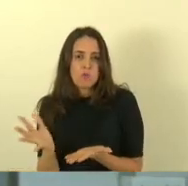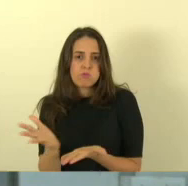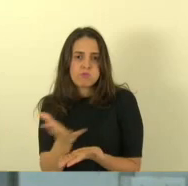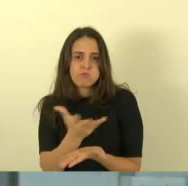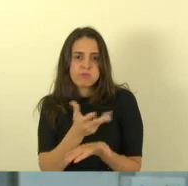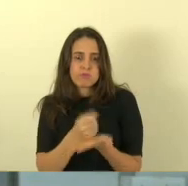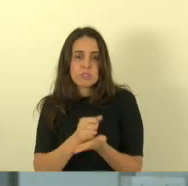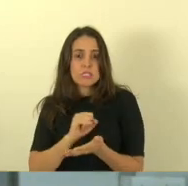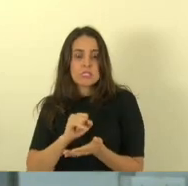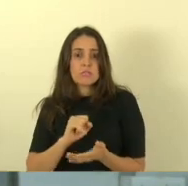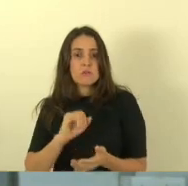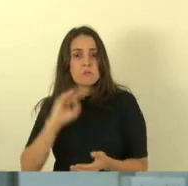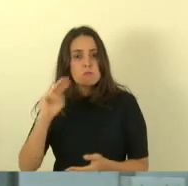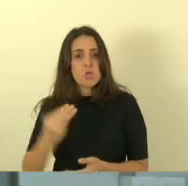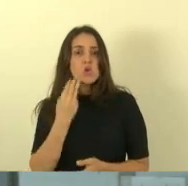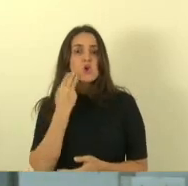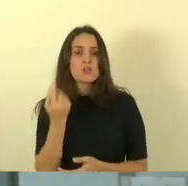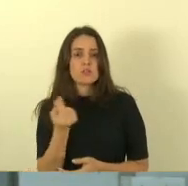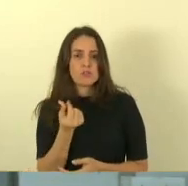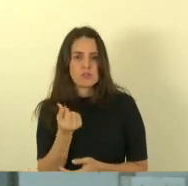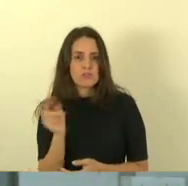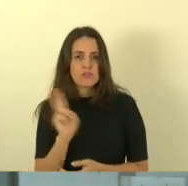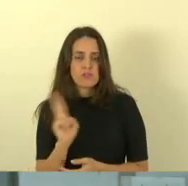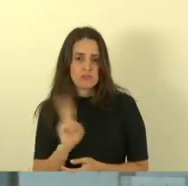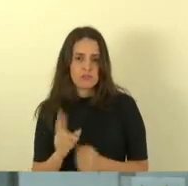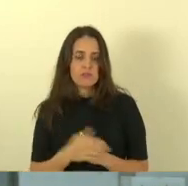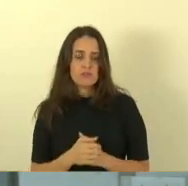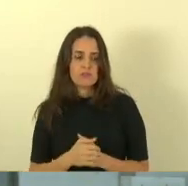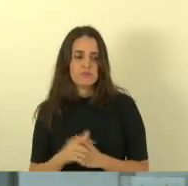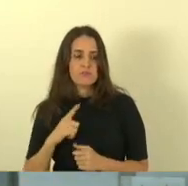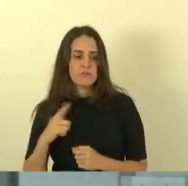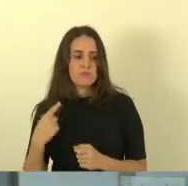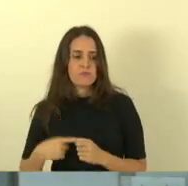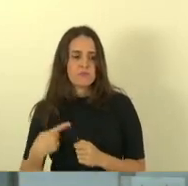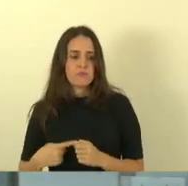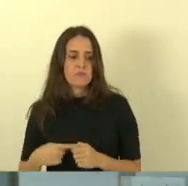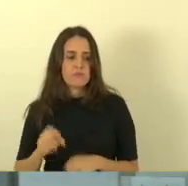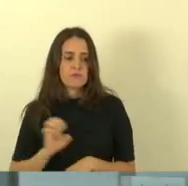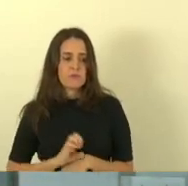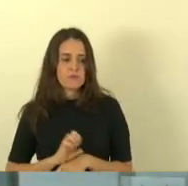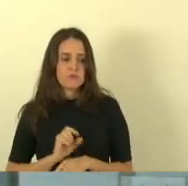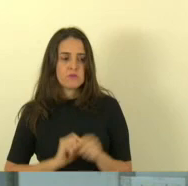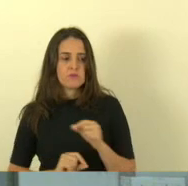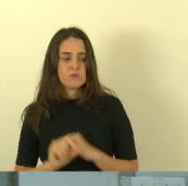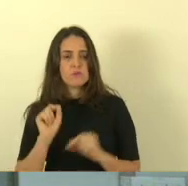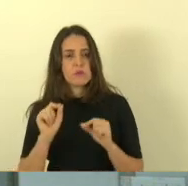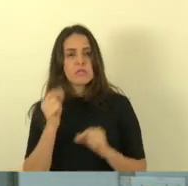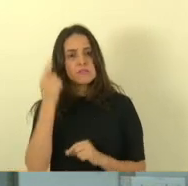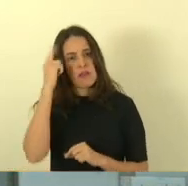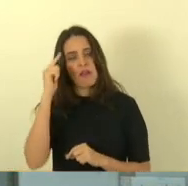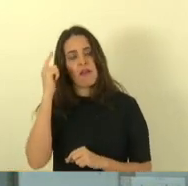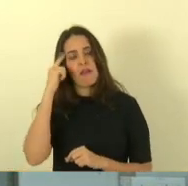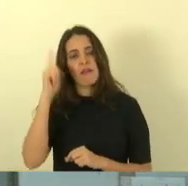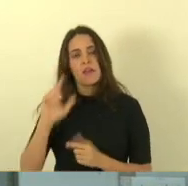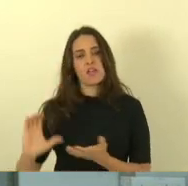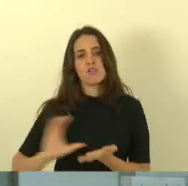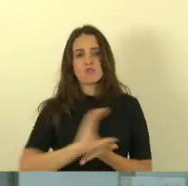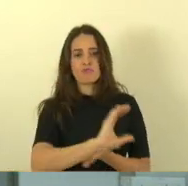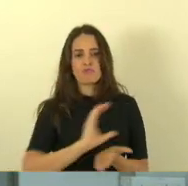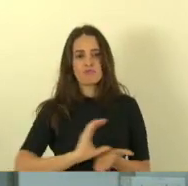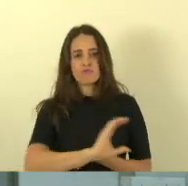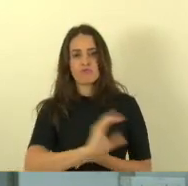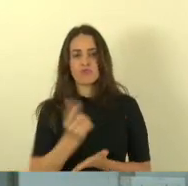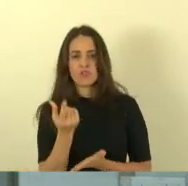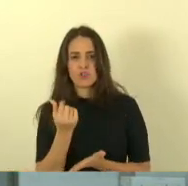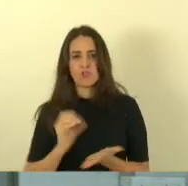inscrições chega a recadar até milhões nessas inscrições tem município e estado que vê nisso uma terra de ganho de